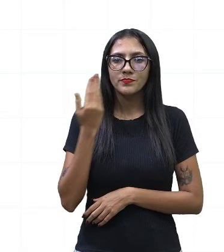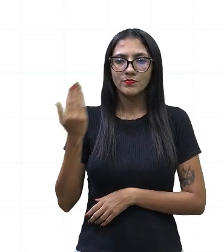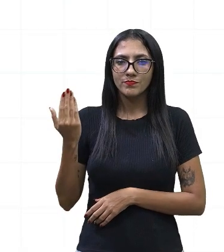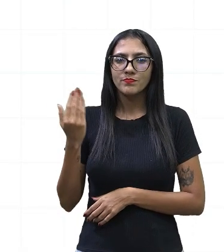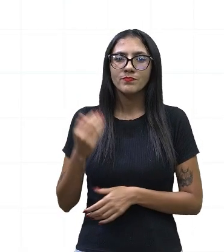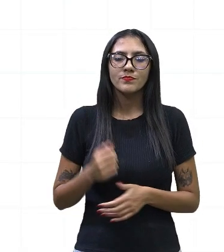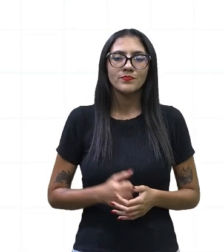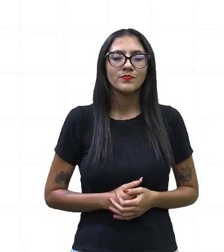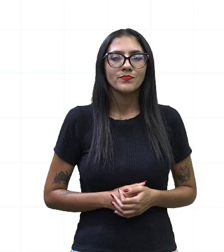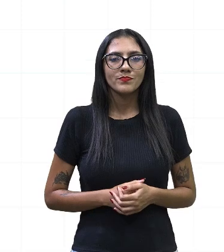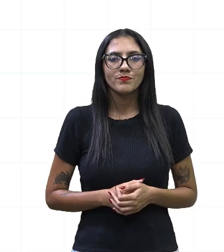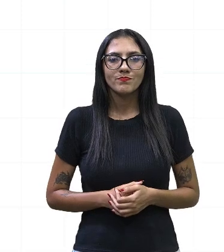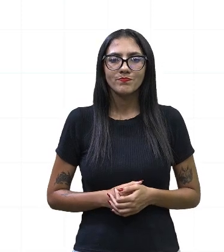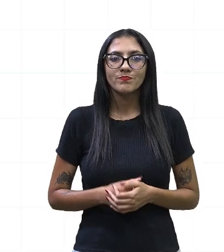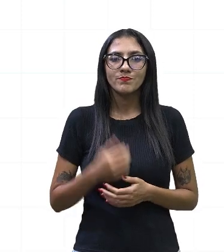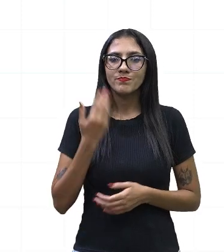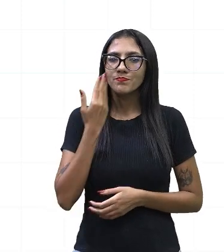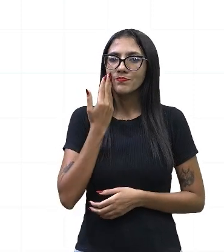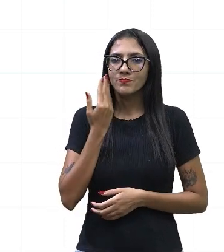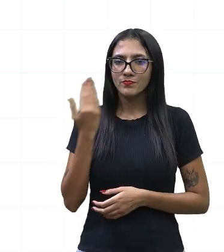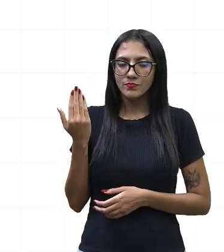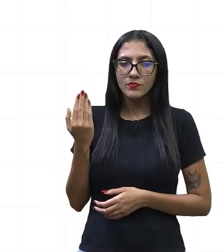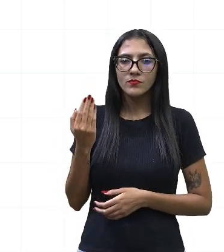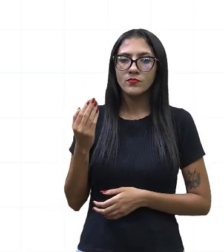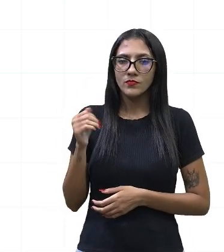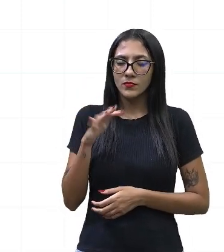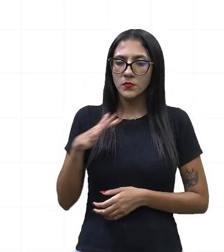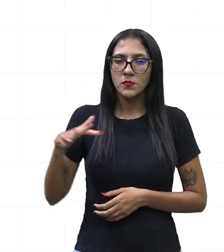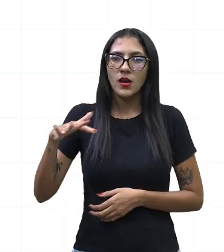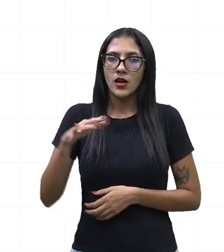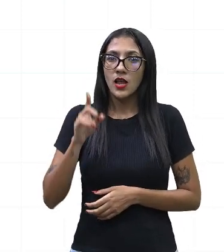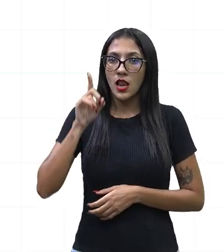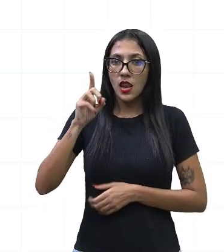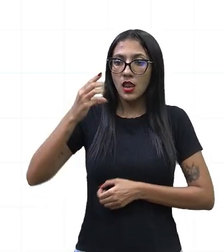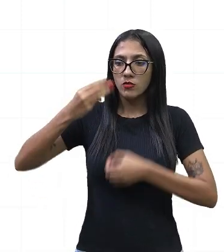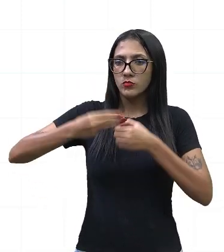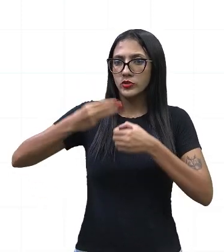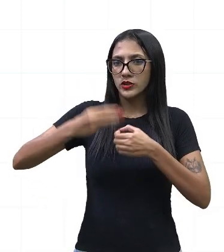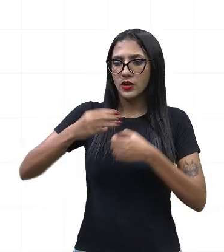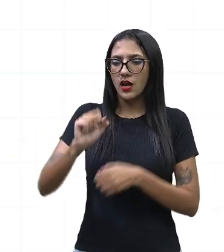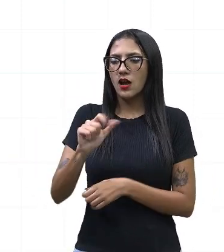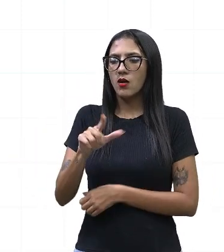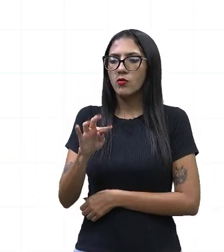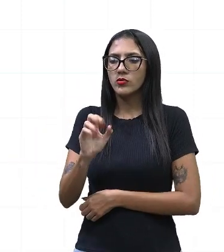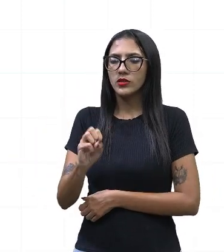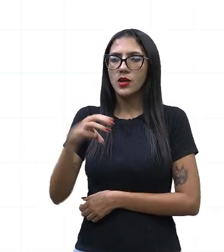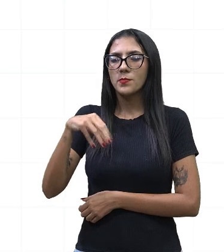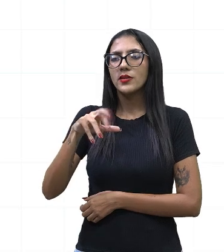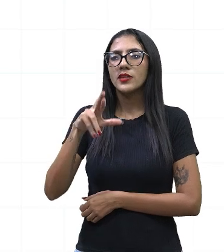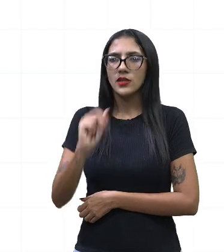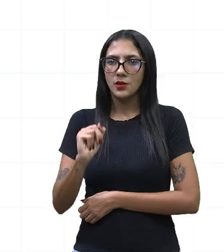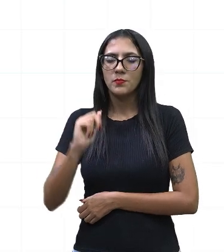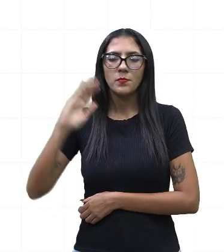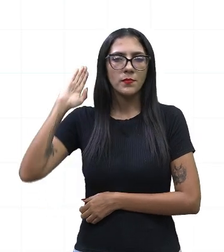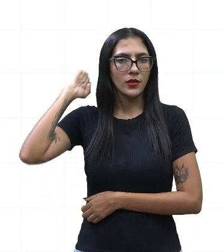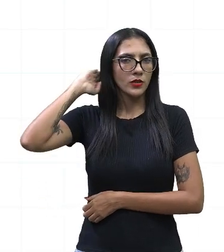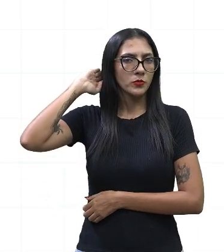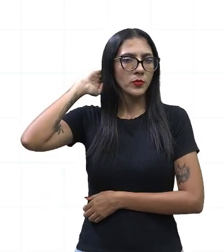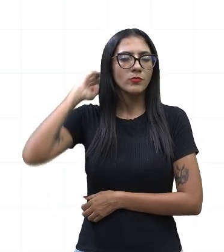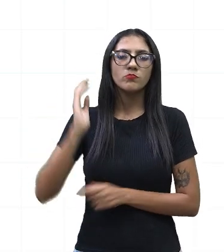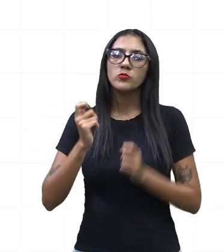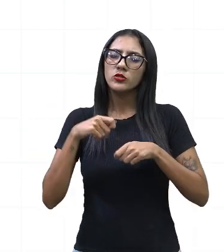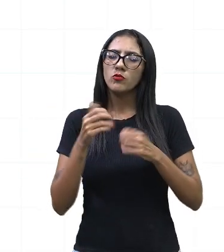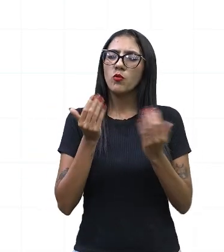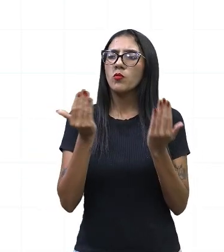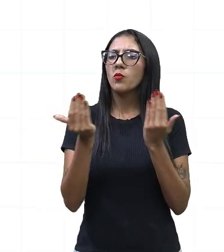destaque. Esse aqui é de uma área em Altamira, no Pará, tá ok? Vocês vão observar, podem comparar as duas